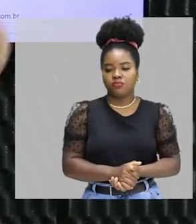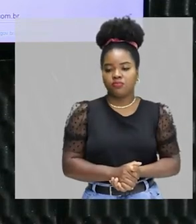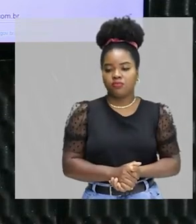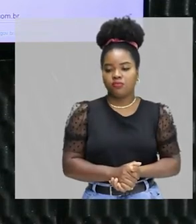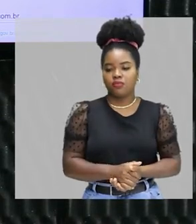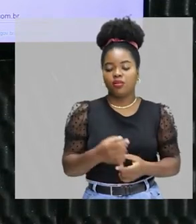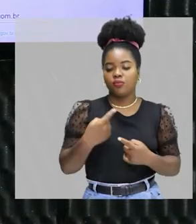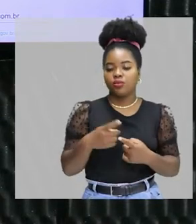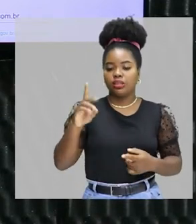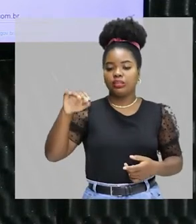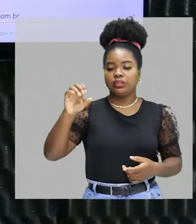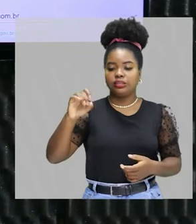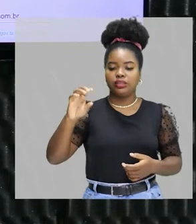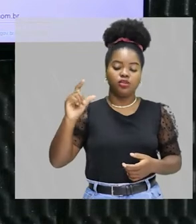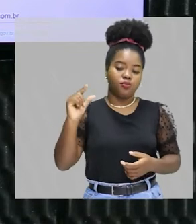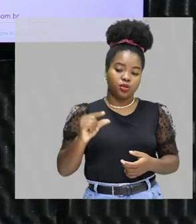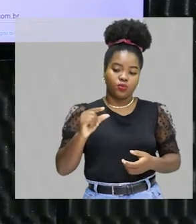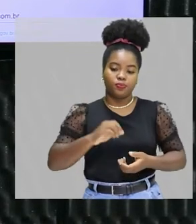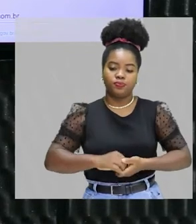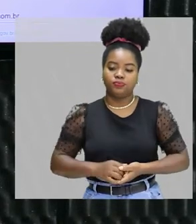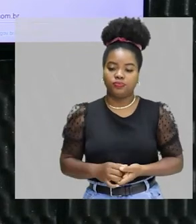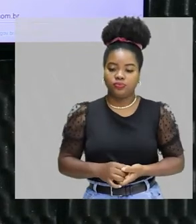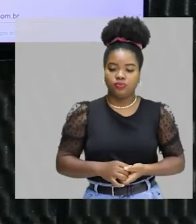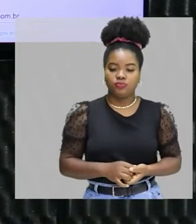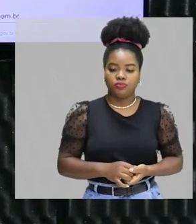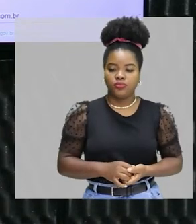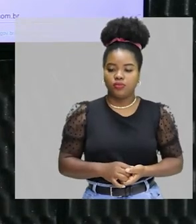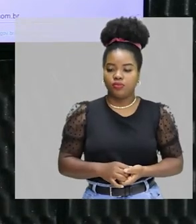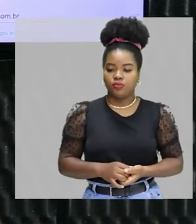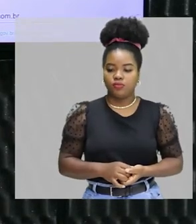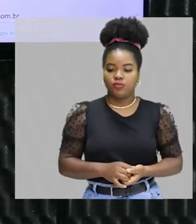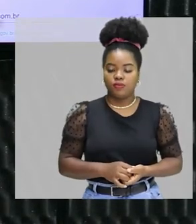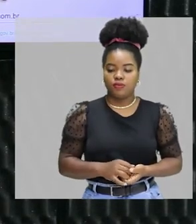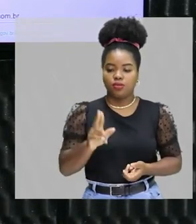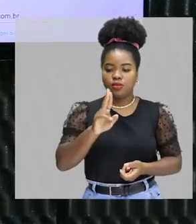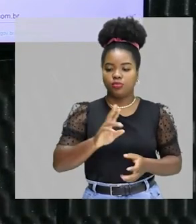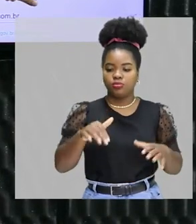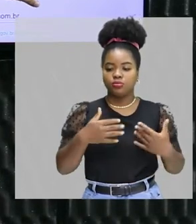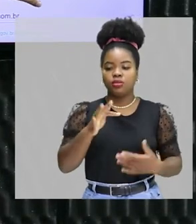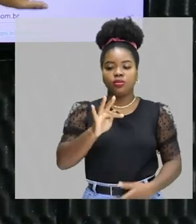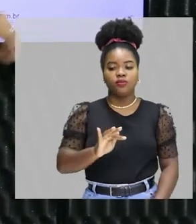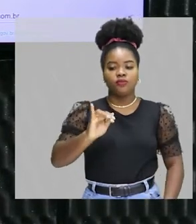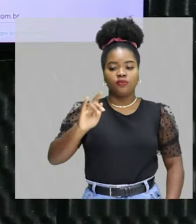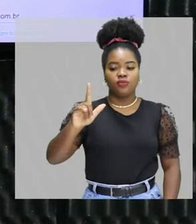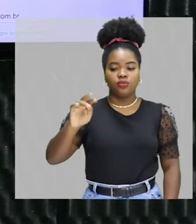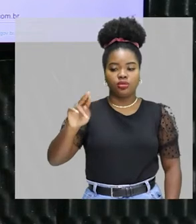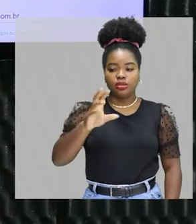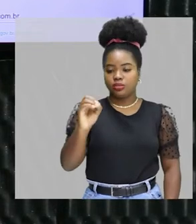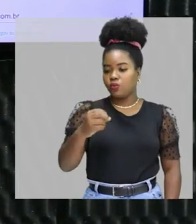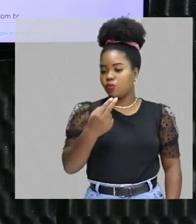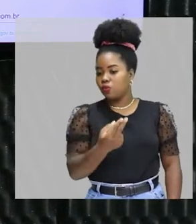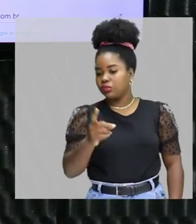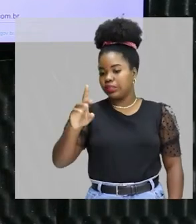cima, porque a densidade é menor. Tudo bem? Eu posso utilizar aqui filtração ou decantação.